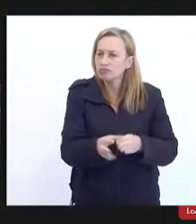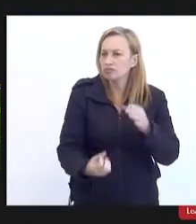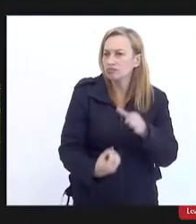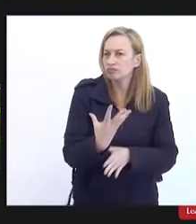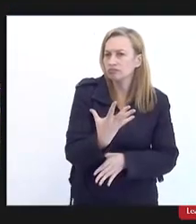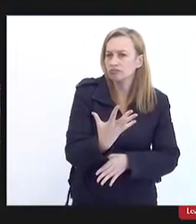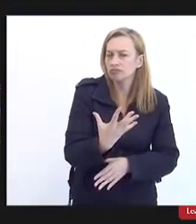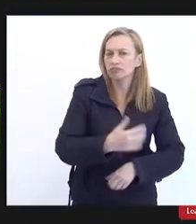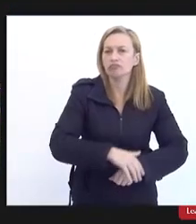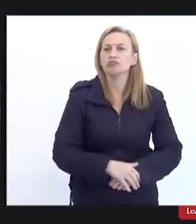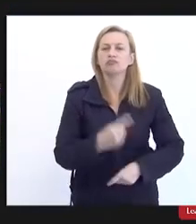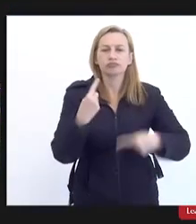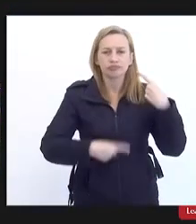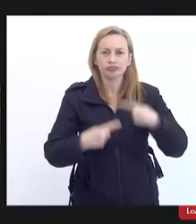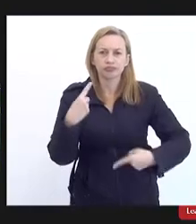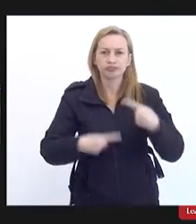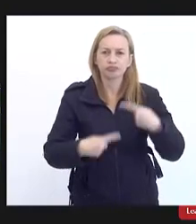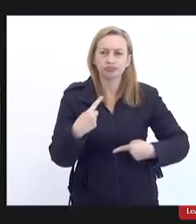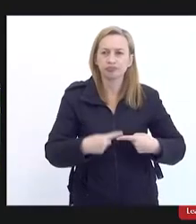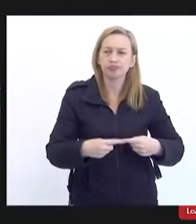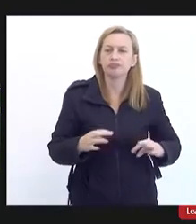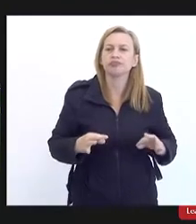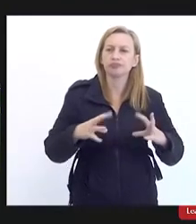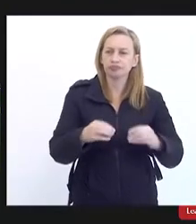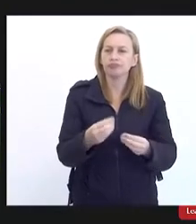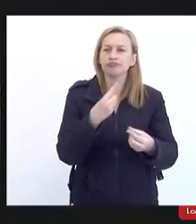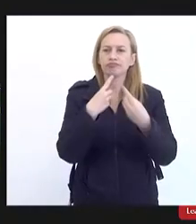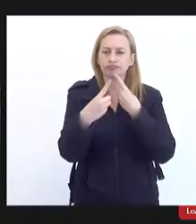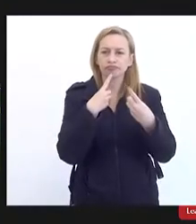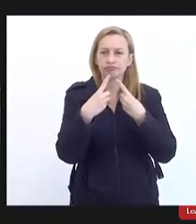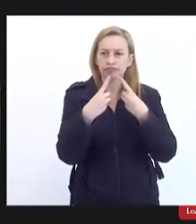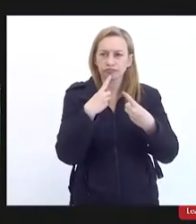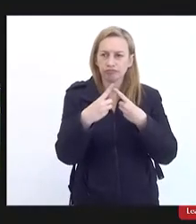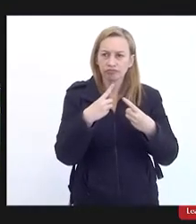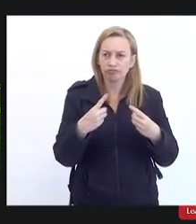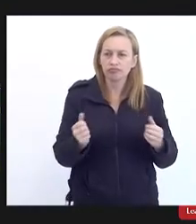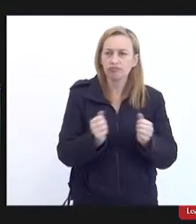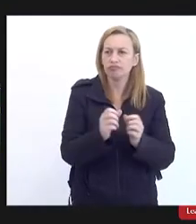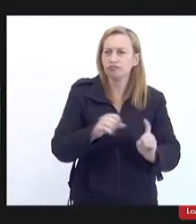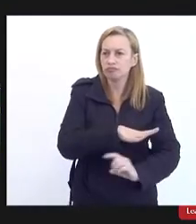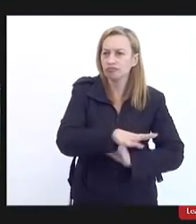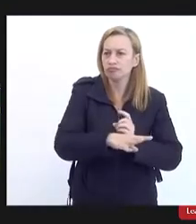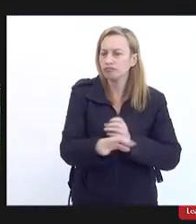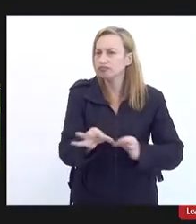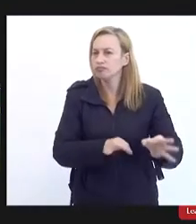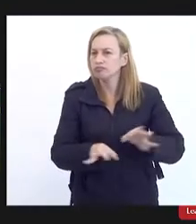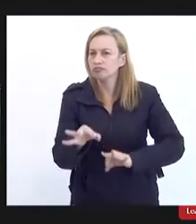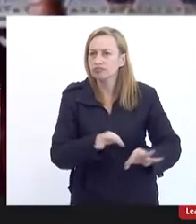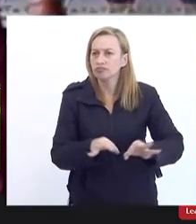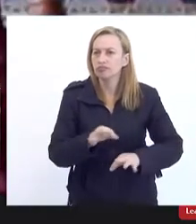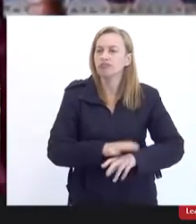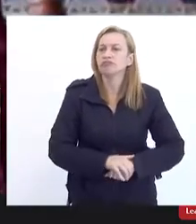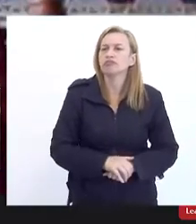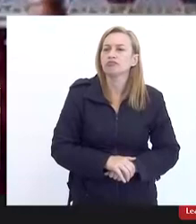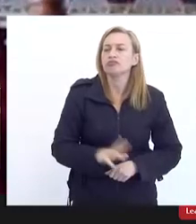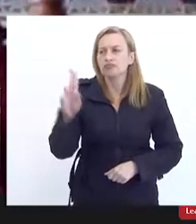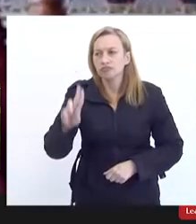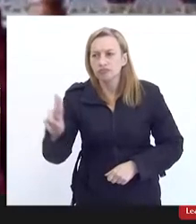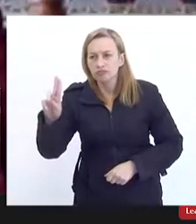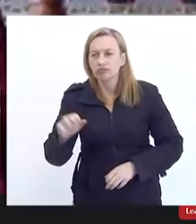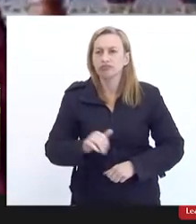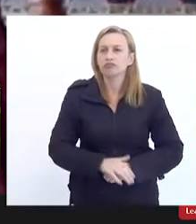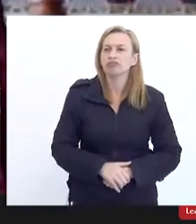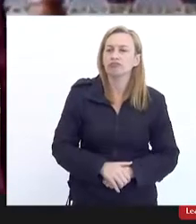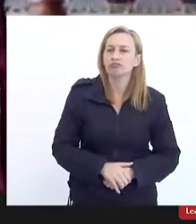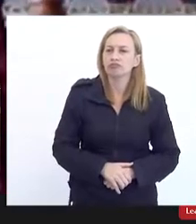da política no norteamento em diálogo com a sociedade civil organizada com as universidades